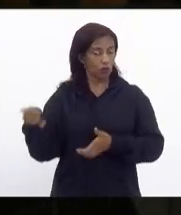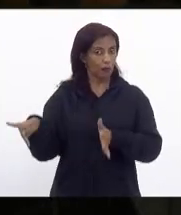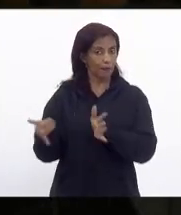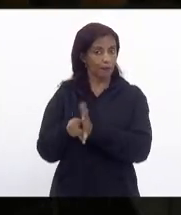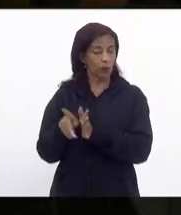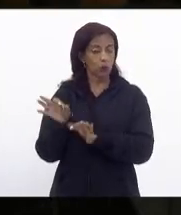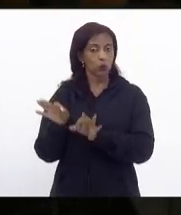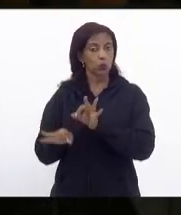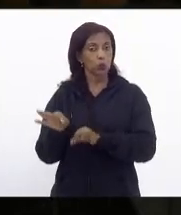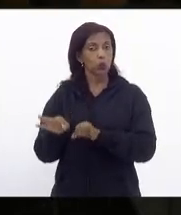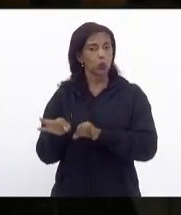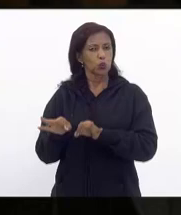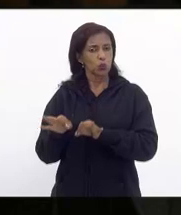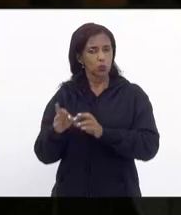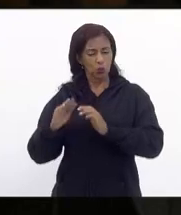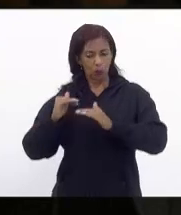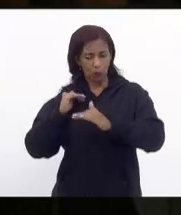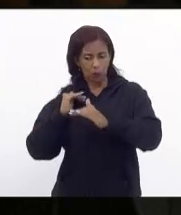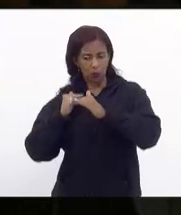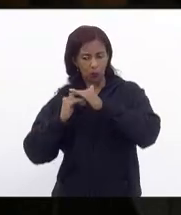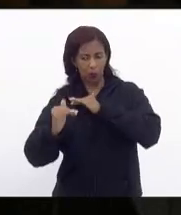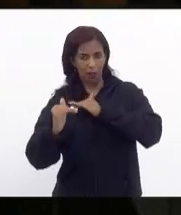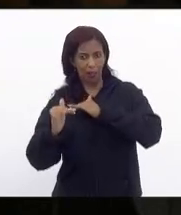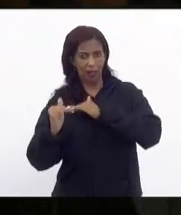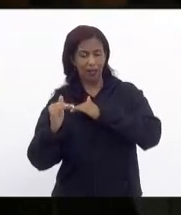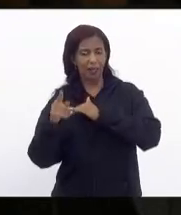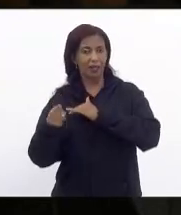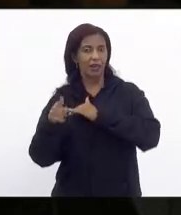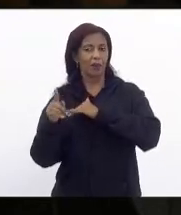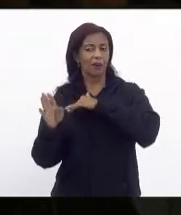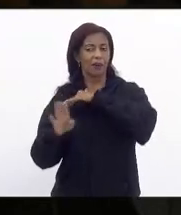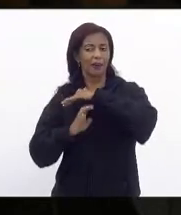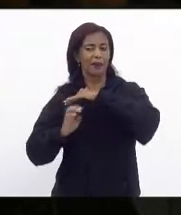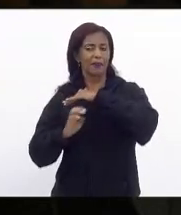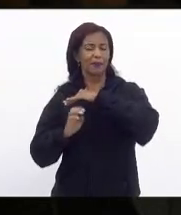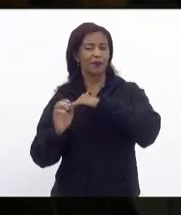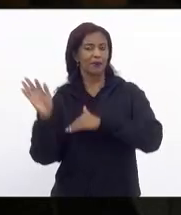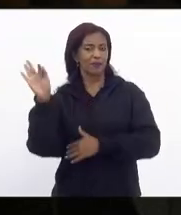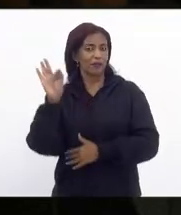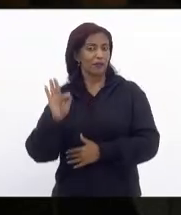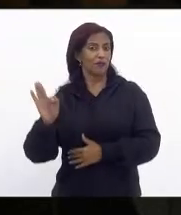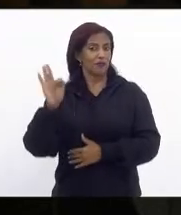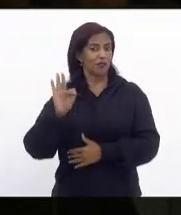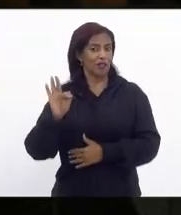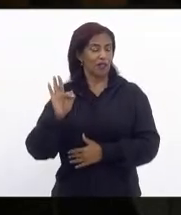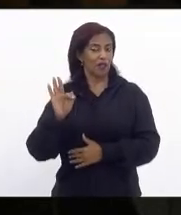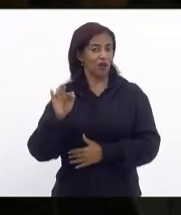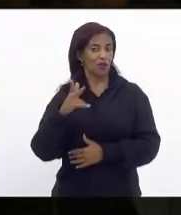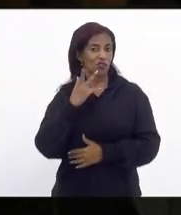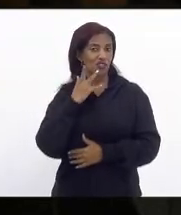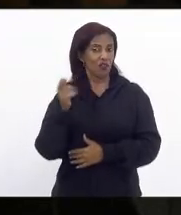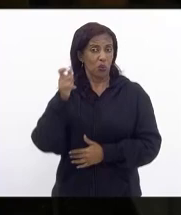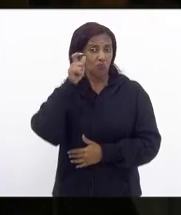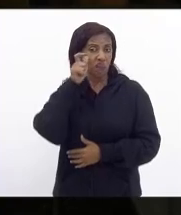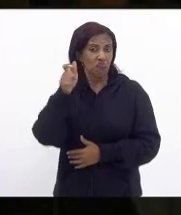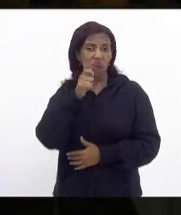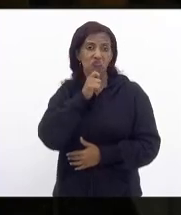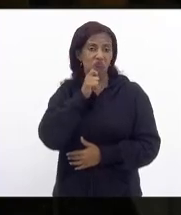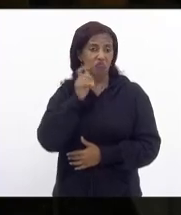sobre o uso de uma linha férrea que está sob concessão federal e a concessionária já afirmou preliminarmente que não tem interesse